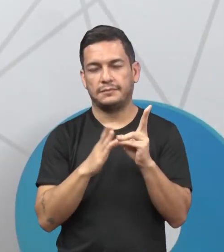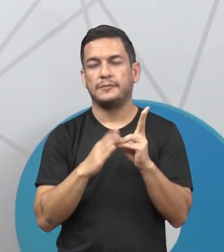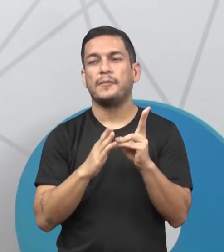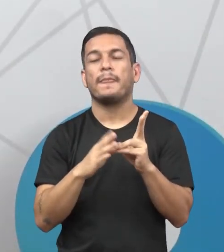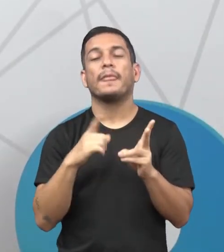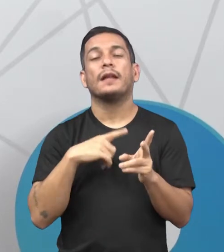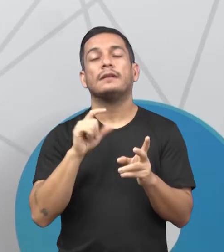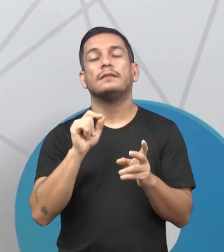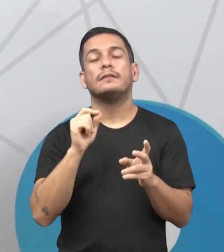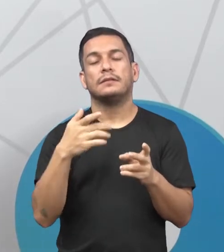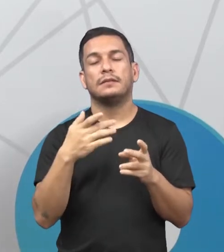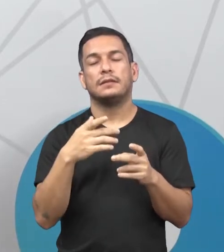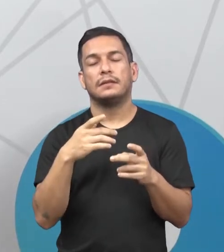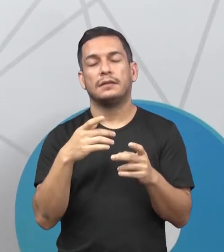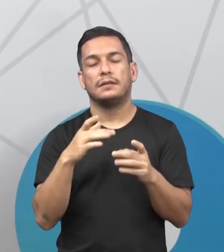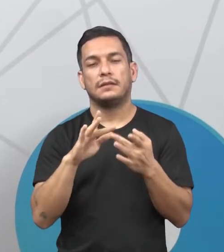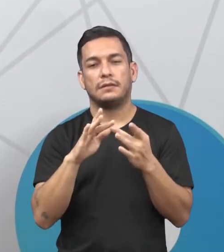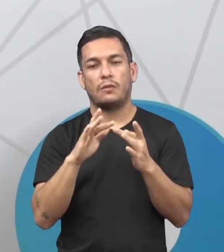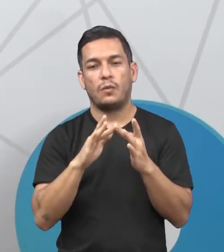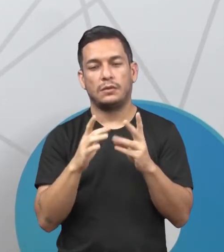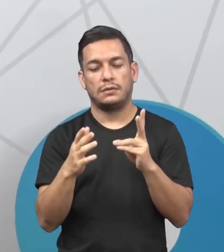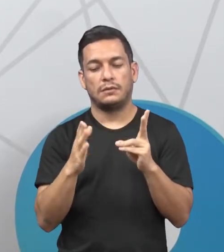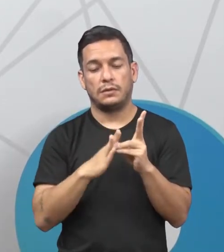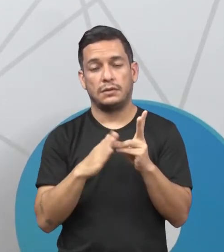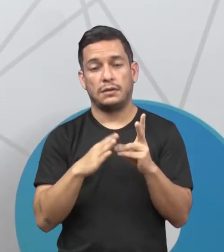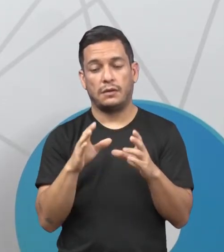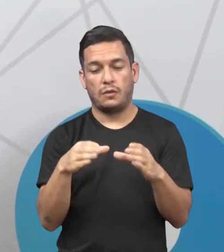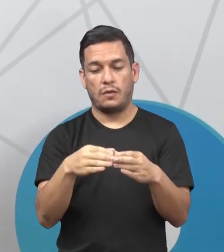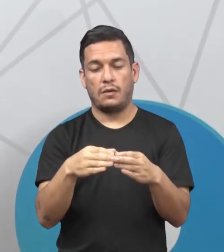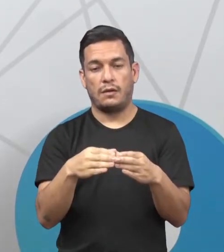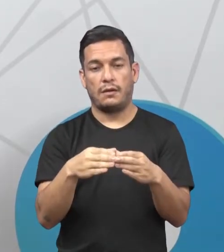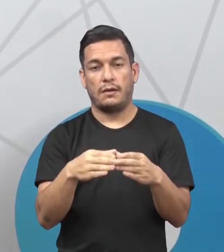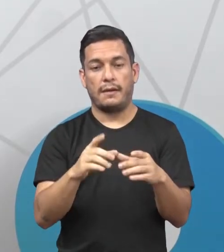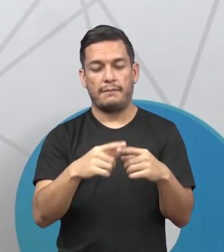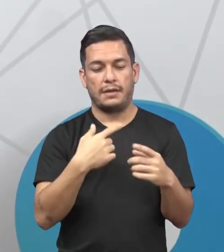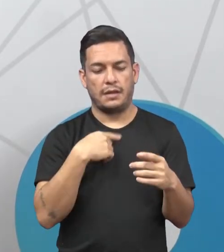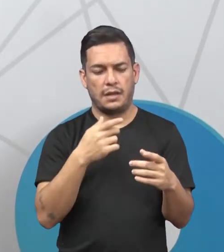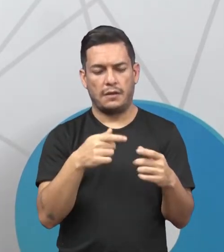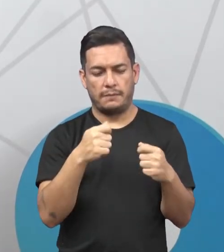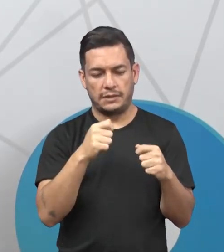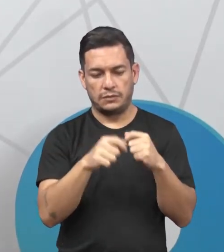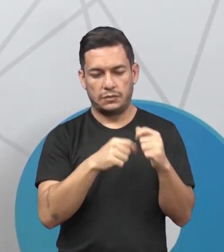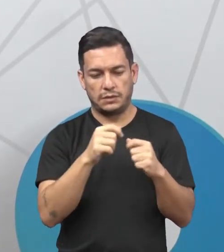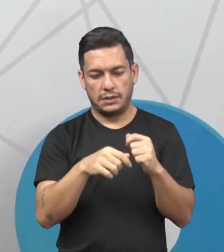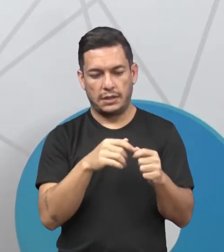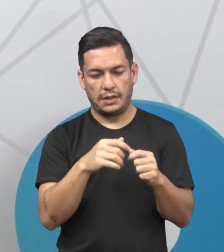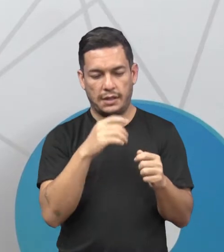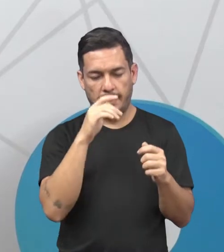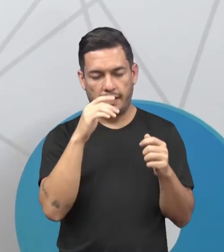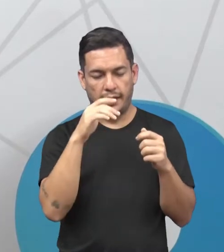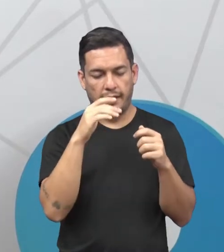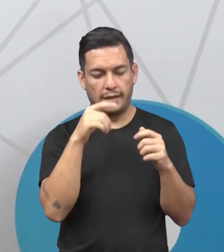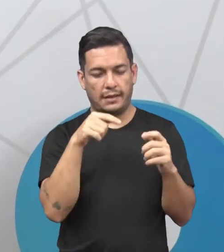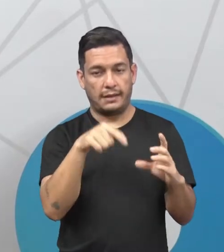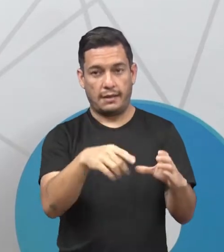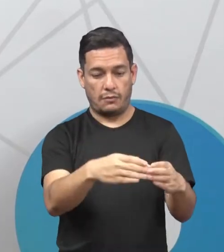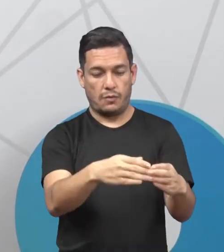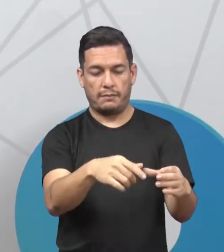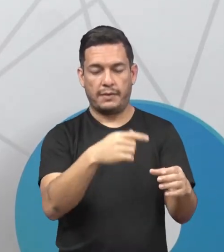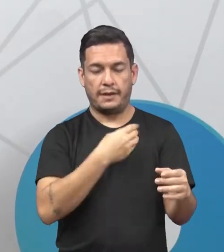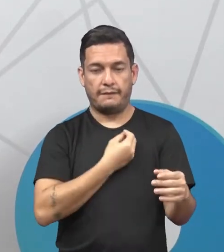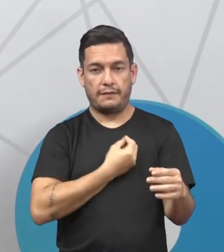relacionados com a tribo não porque eles dependem da tribo para sobreviver, mas sim porque eles têm